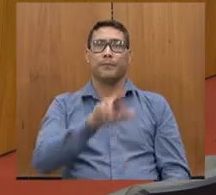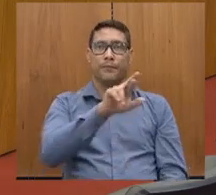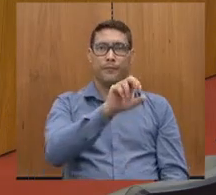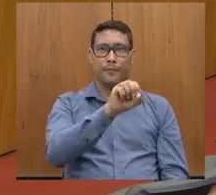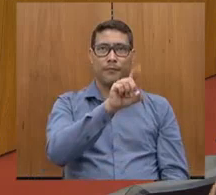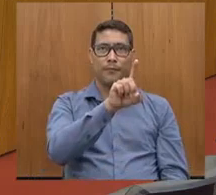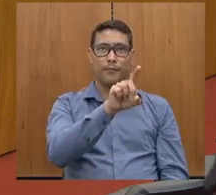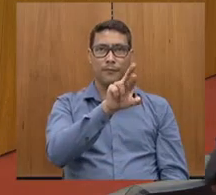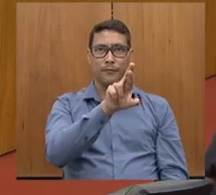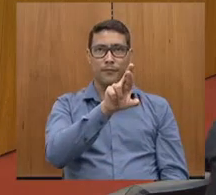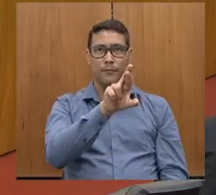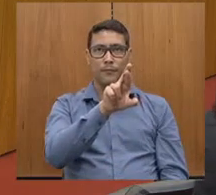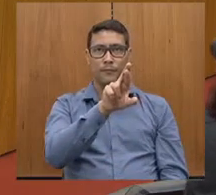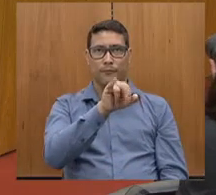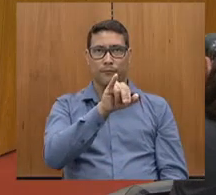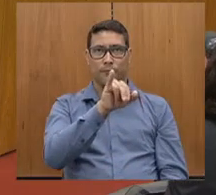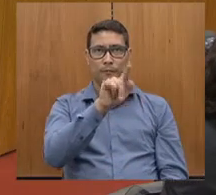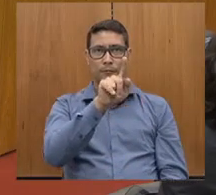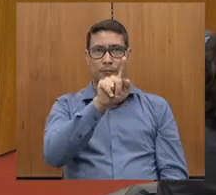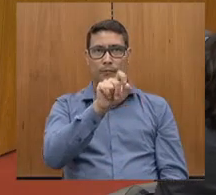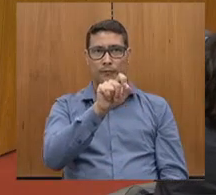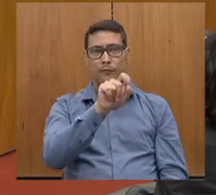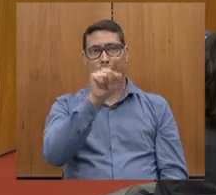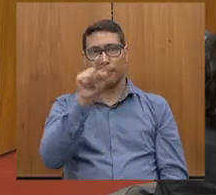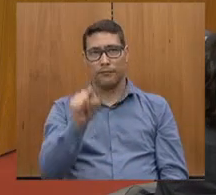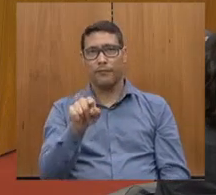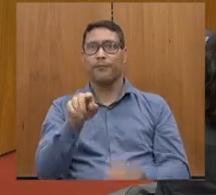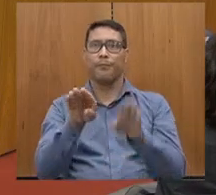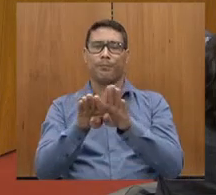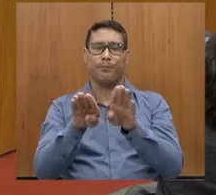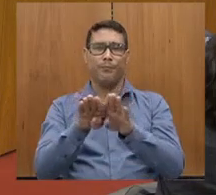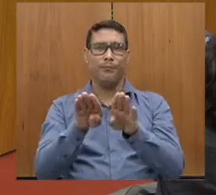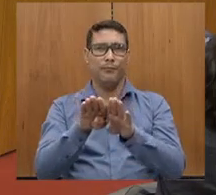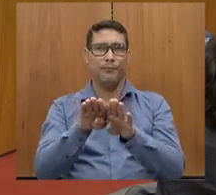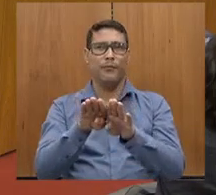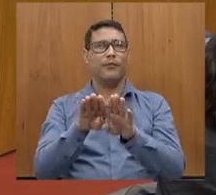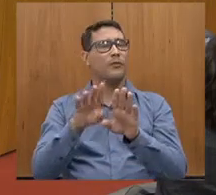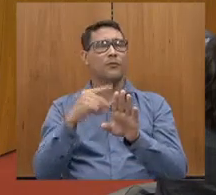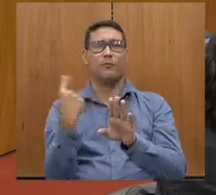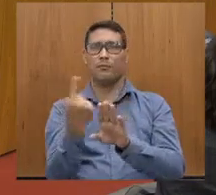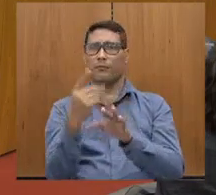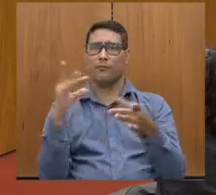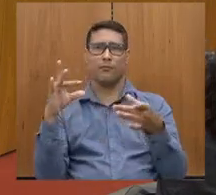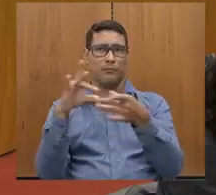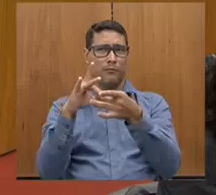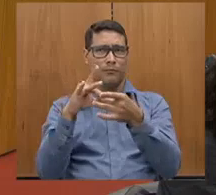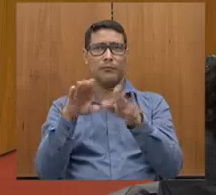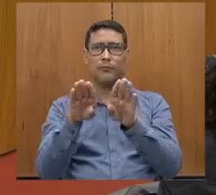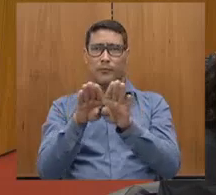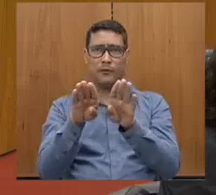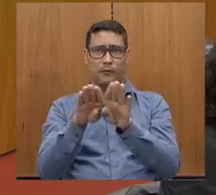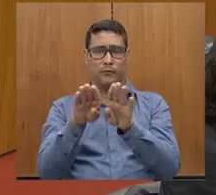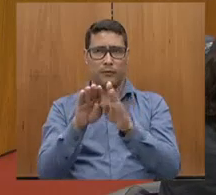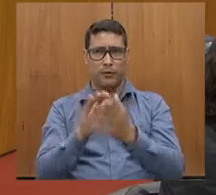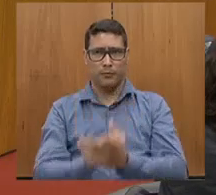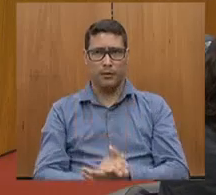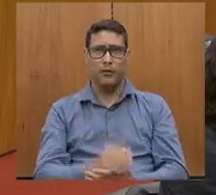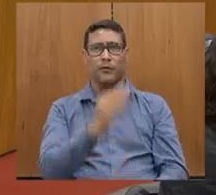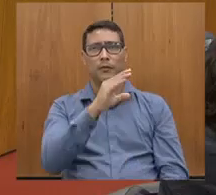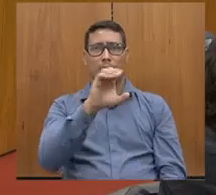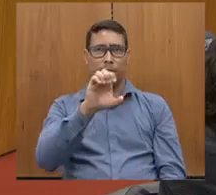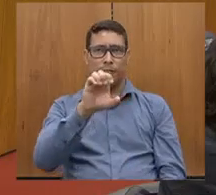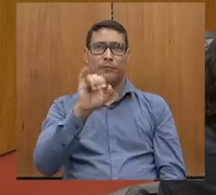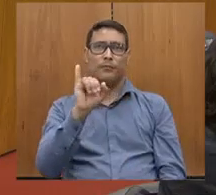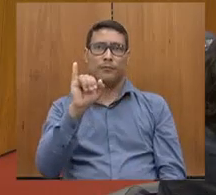foi do Dalmo, não é? Dalmo Ribeiro, nosso grande parceiro também. Cumprimentar toda a equipe, privada bem da CEINFRA, da CETOP,